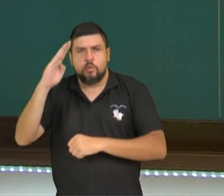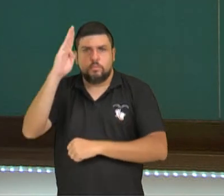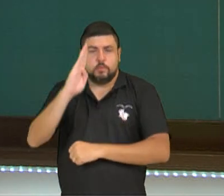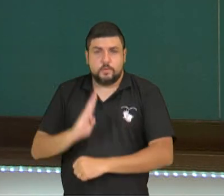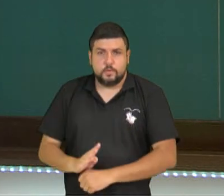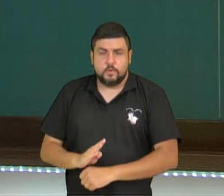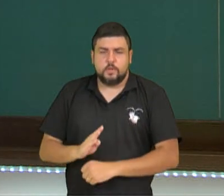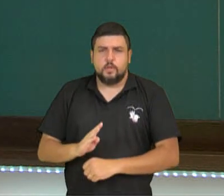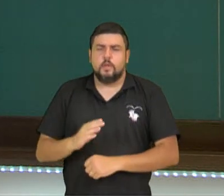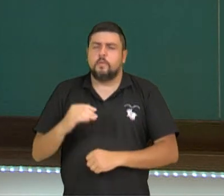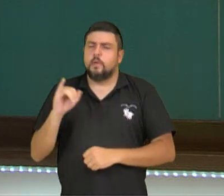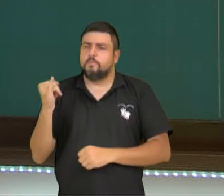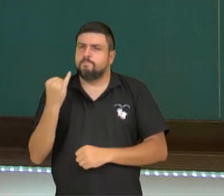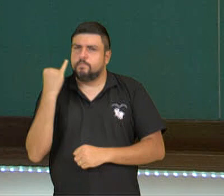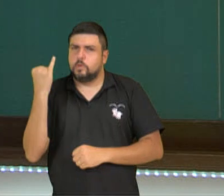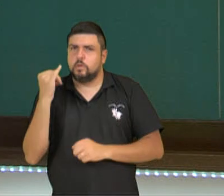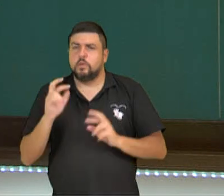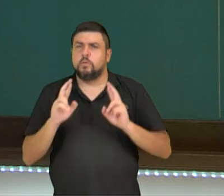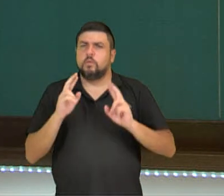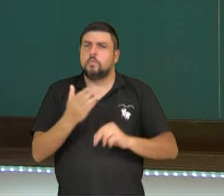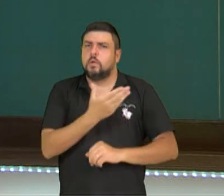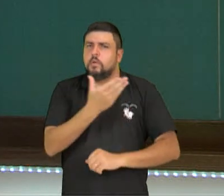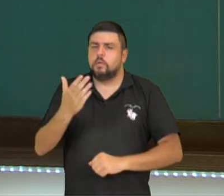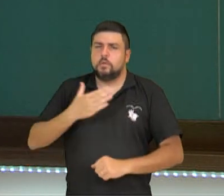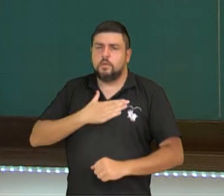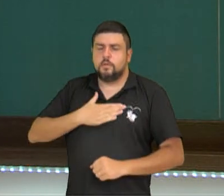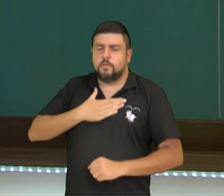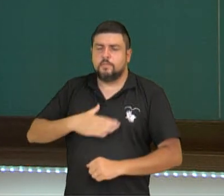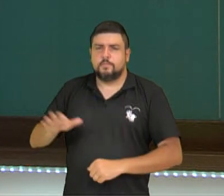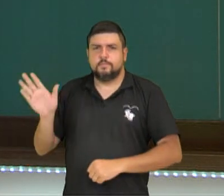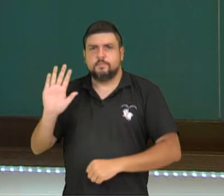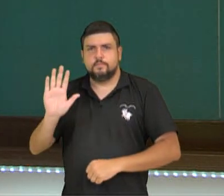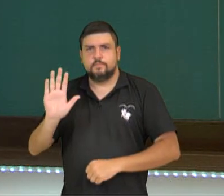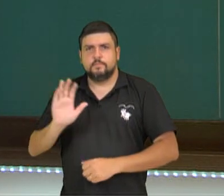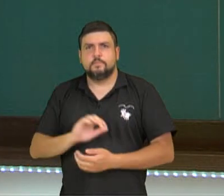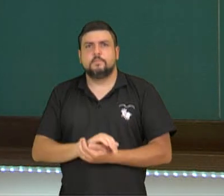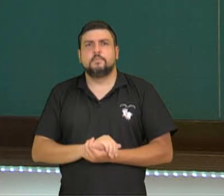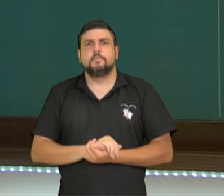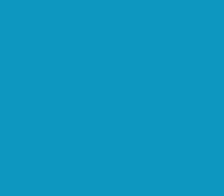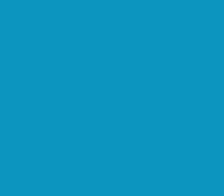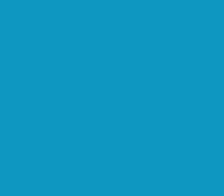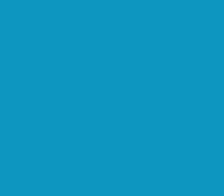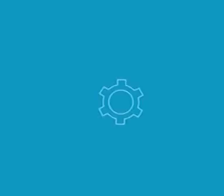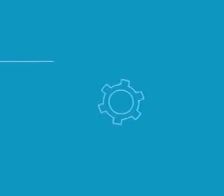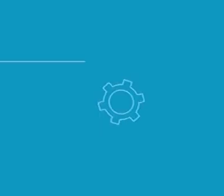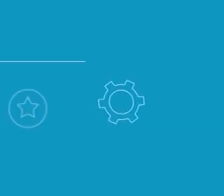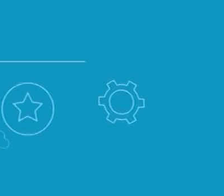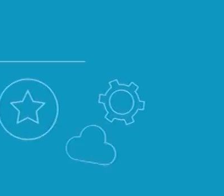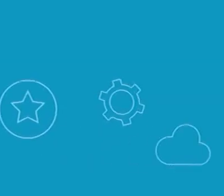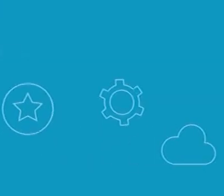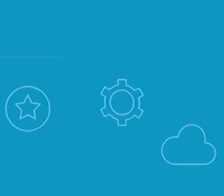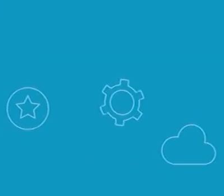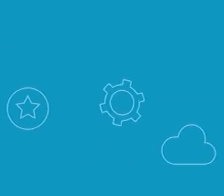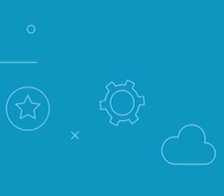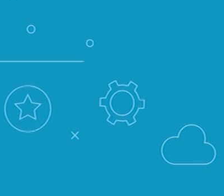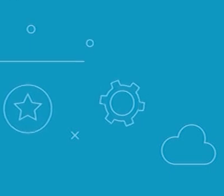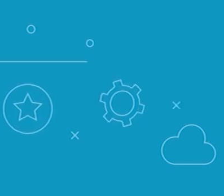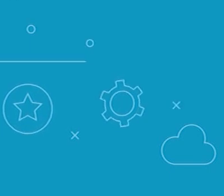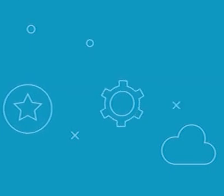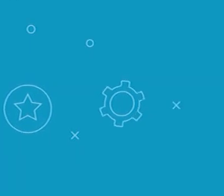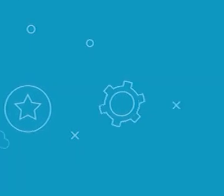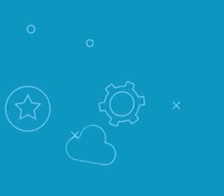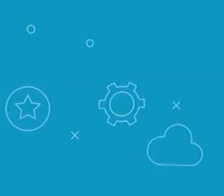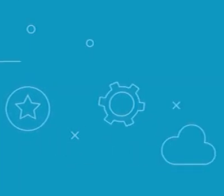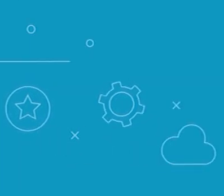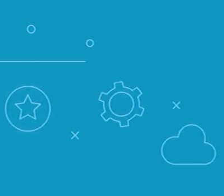importância. Espero que vocês tenham gostado. Até breve! Transcrição e Legendas por